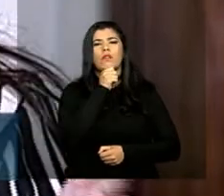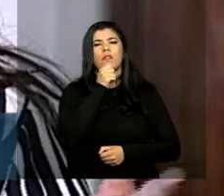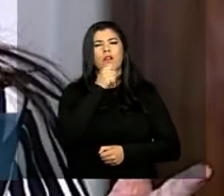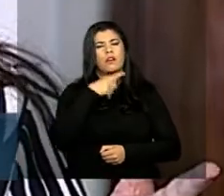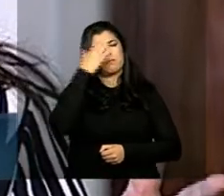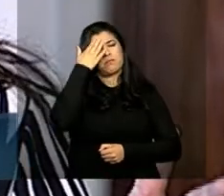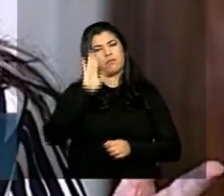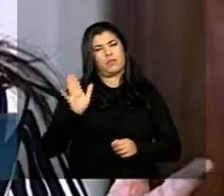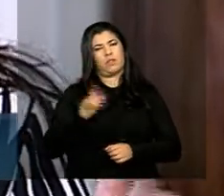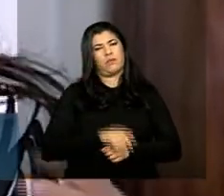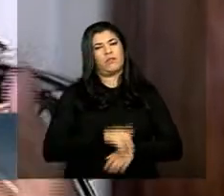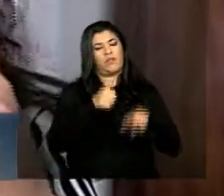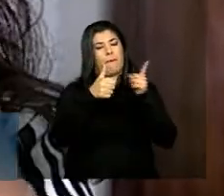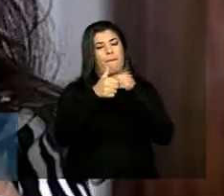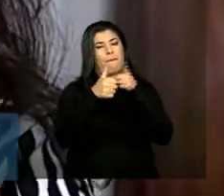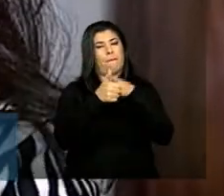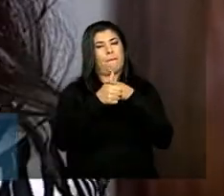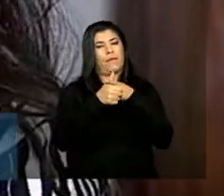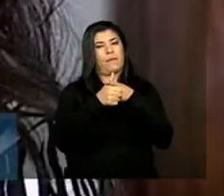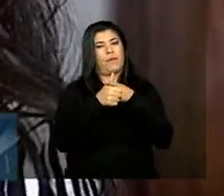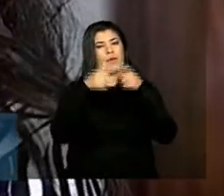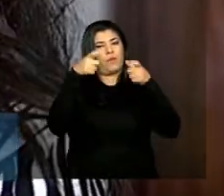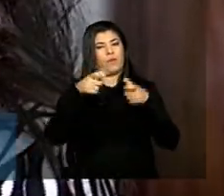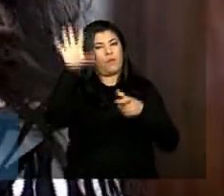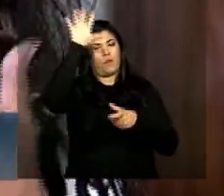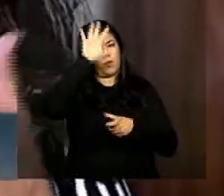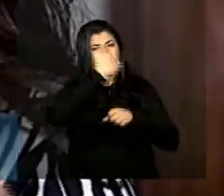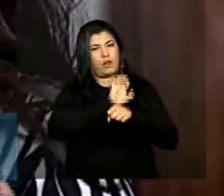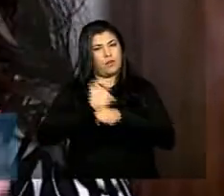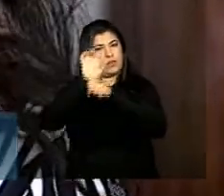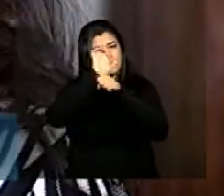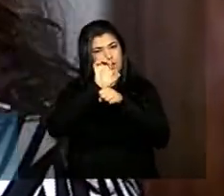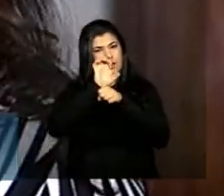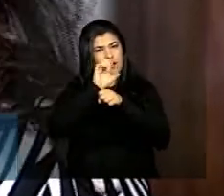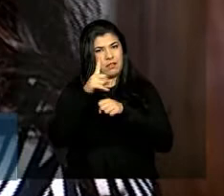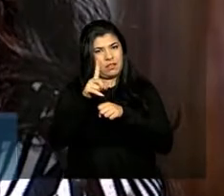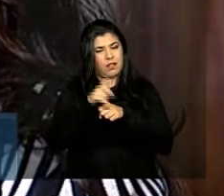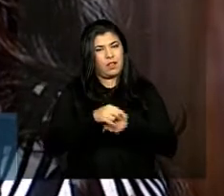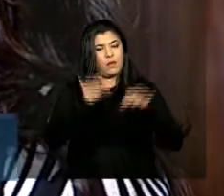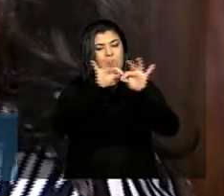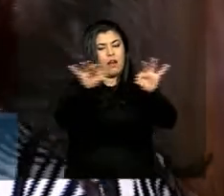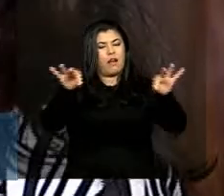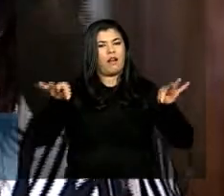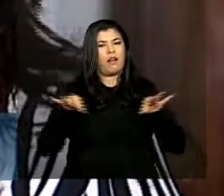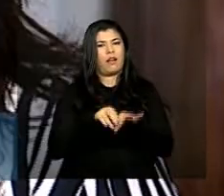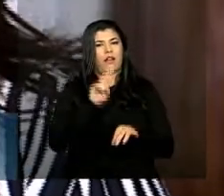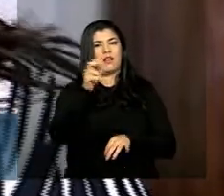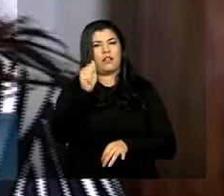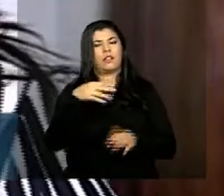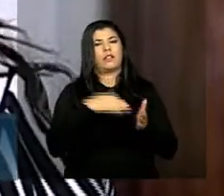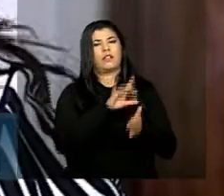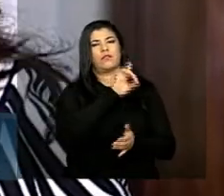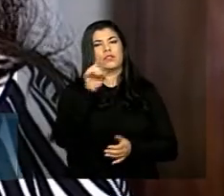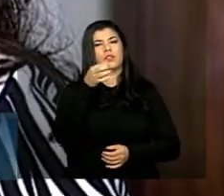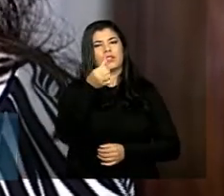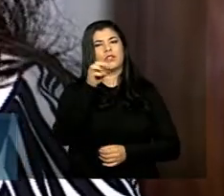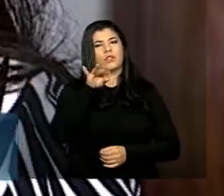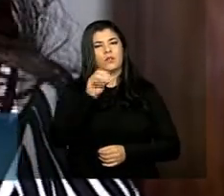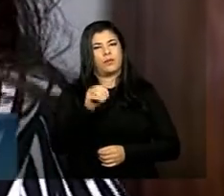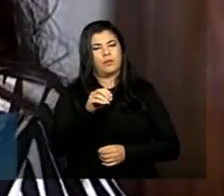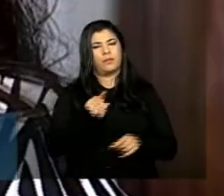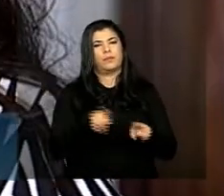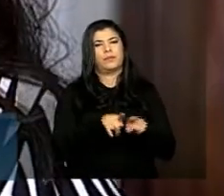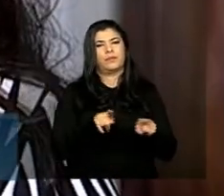do primeiríssimo lugar vai ser não por quantidade de produtores mas por quantidade de hectares feito até o dia 6 de maio essa questão